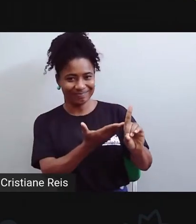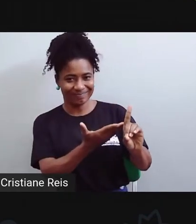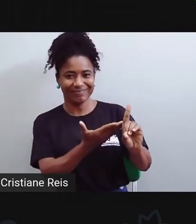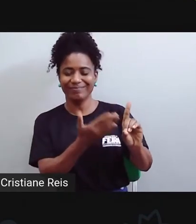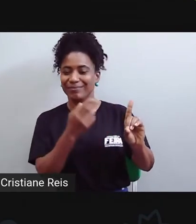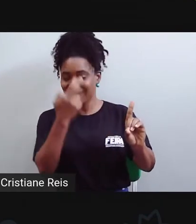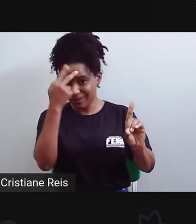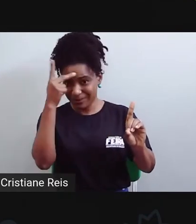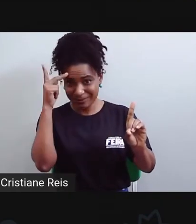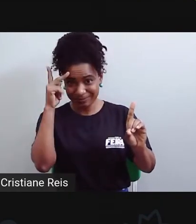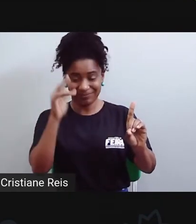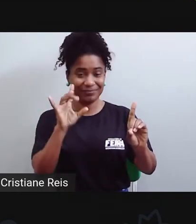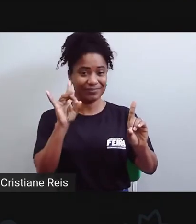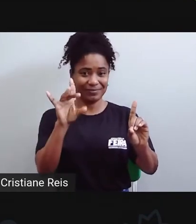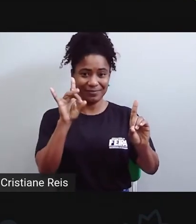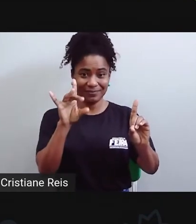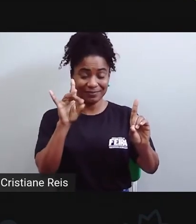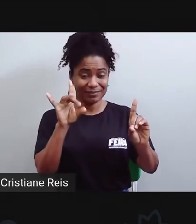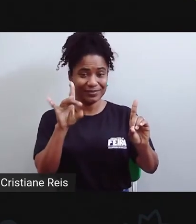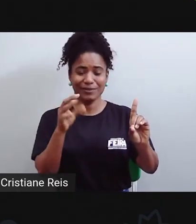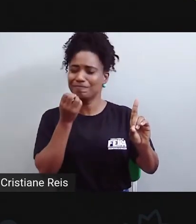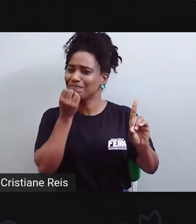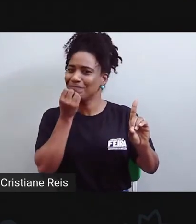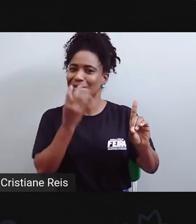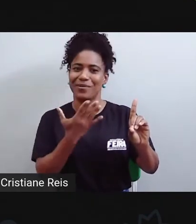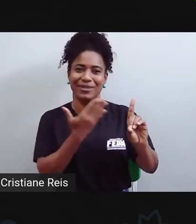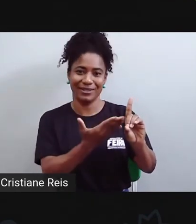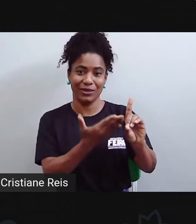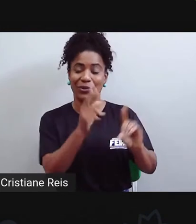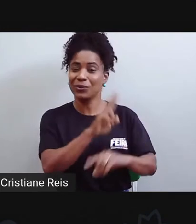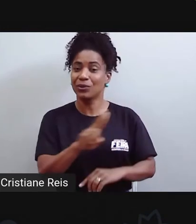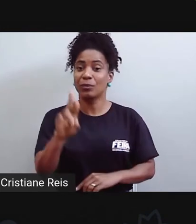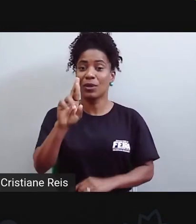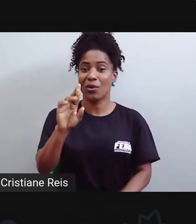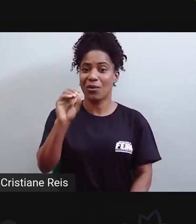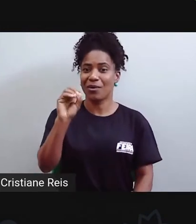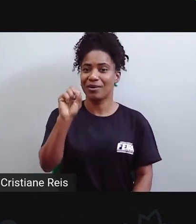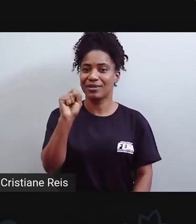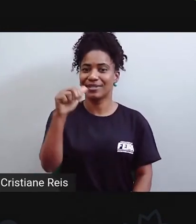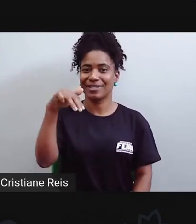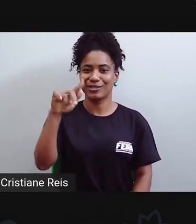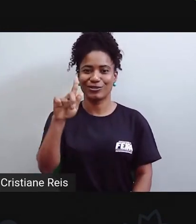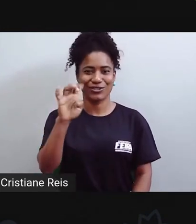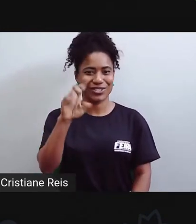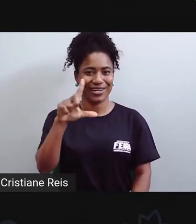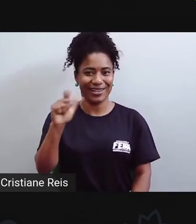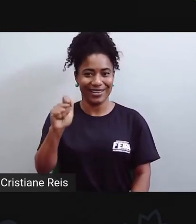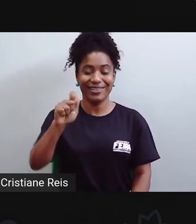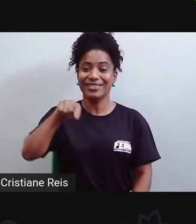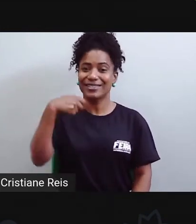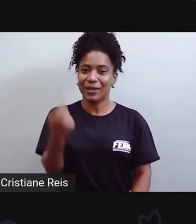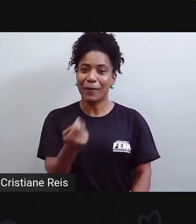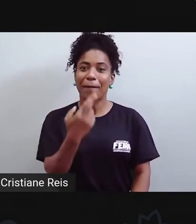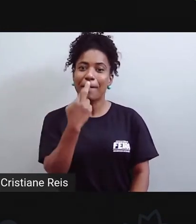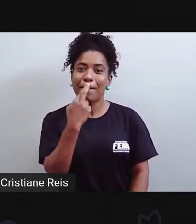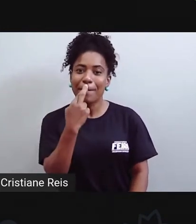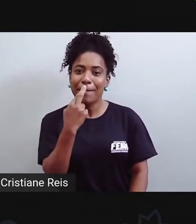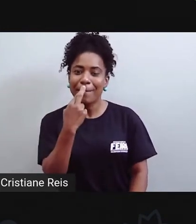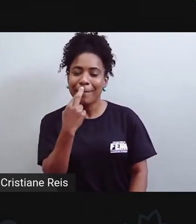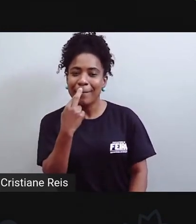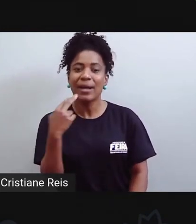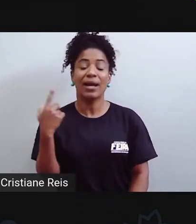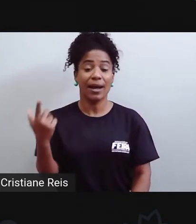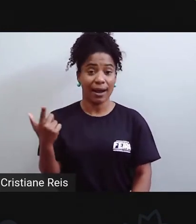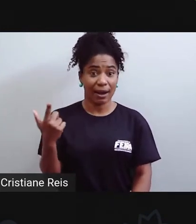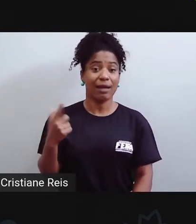especial pra conversar aqui com a gente. Rosângela, ela é terapeuta ocupacional, ela tem especialização em saúde